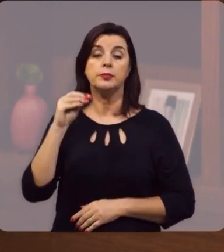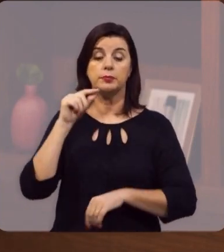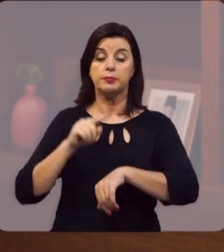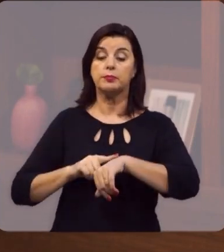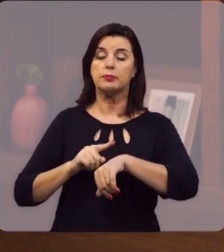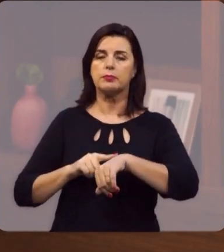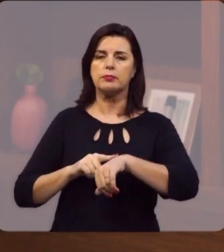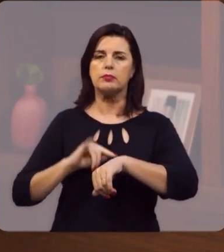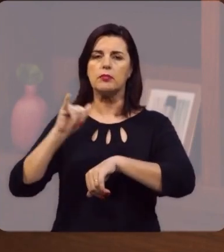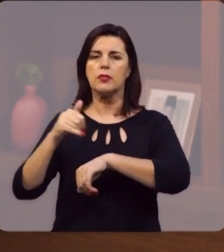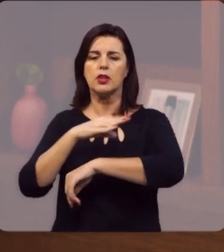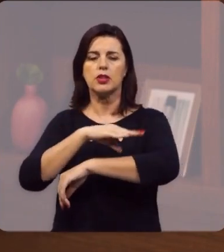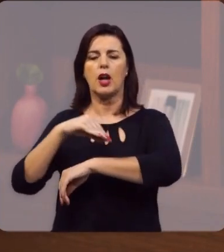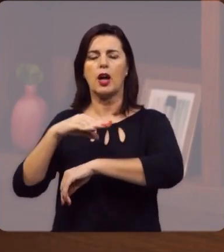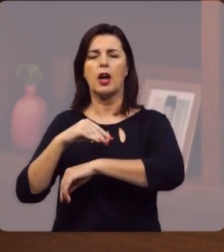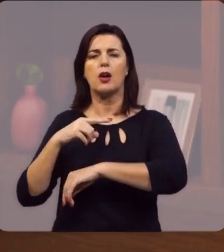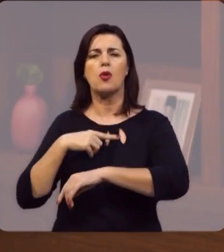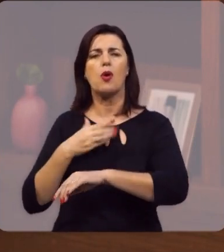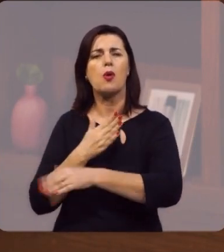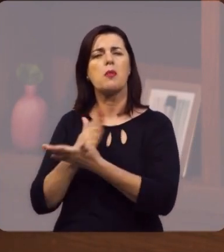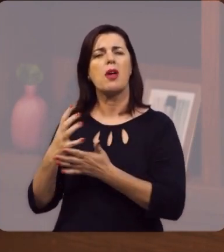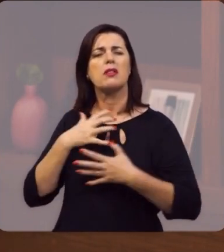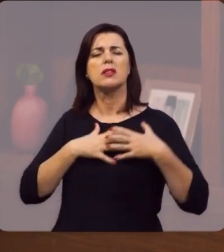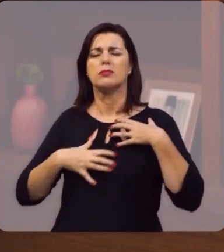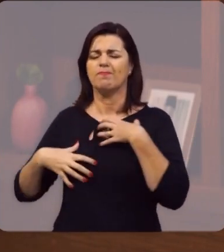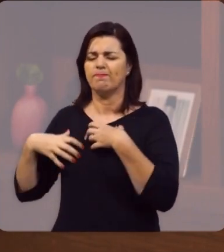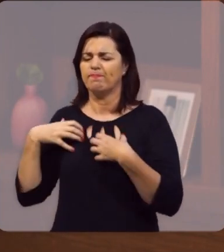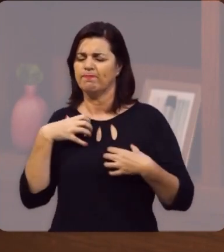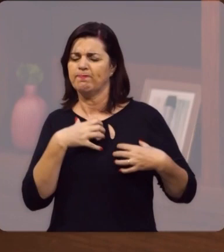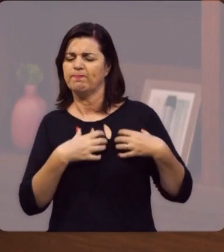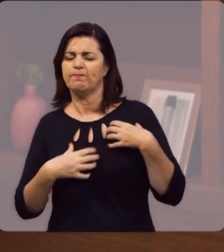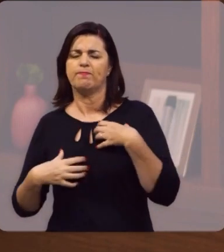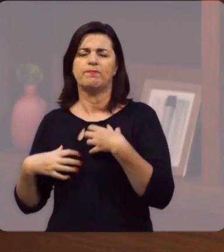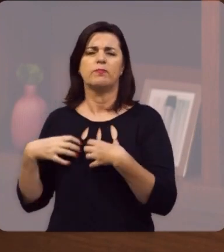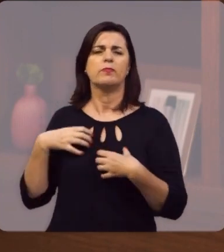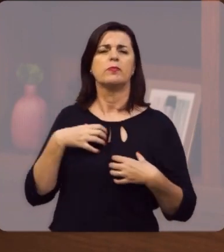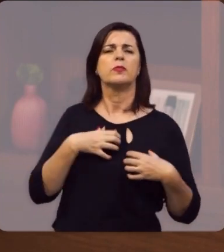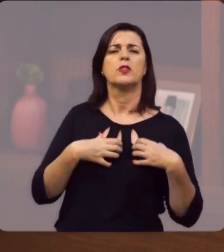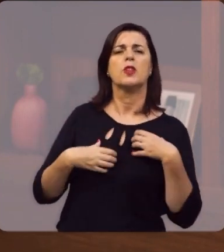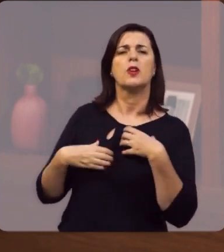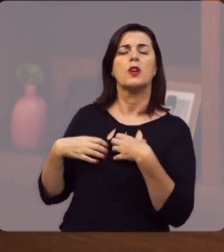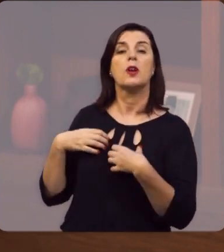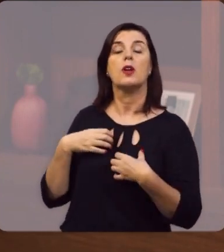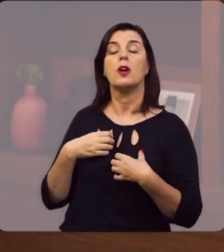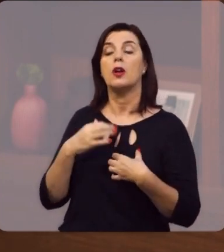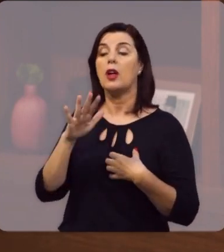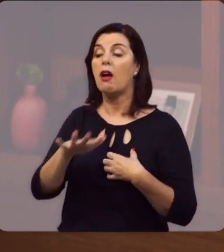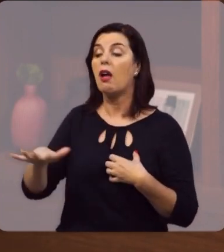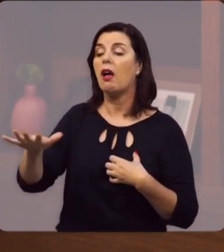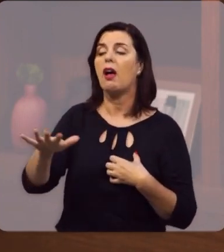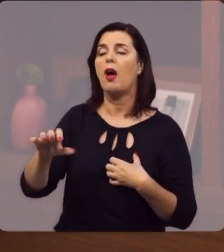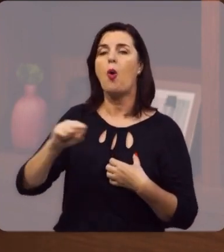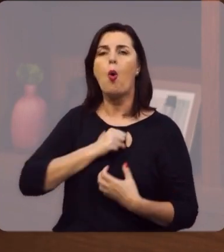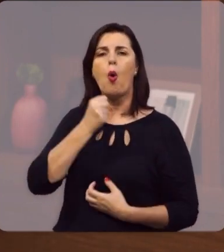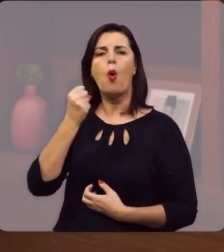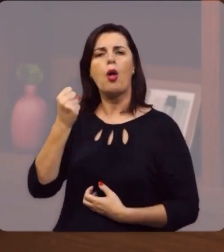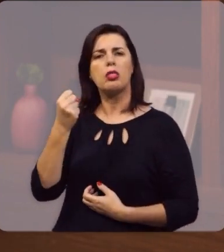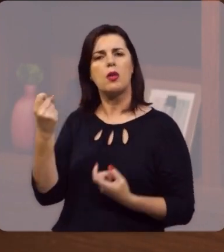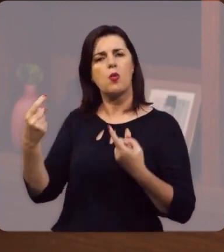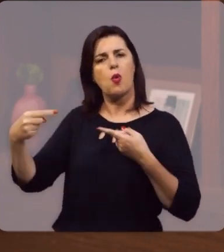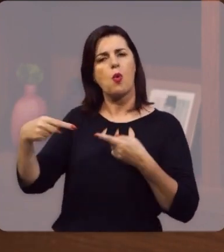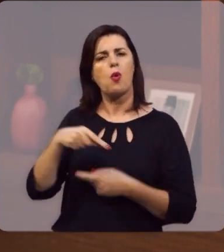e nesse momento Jacó entra em grande desespero, porque tornou-se odioso por toda aquela terra,